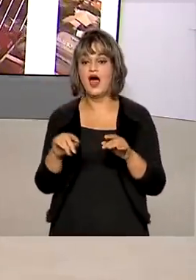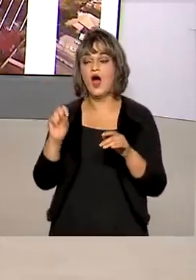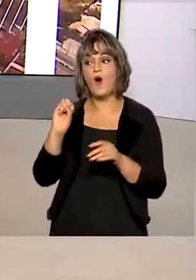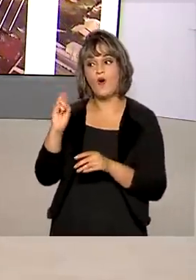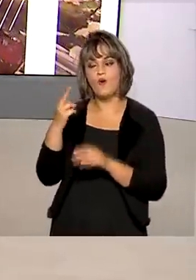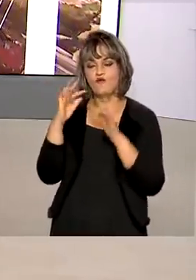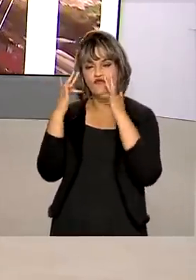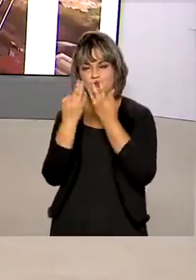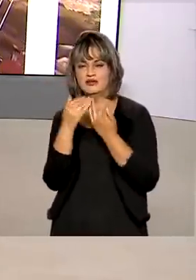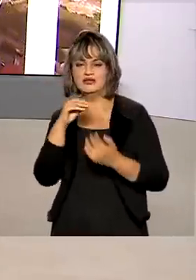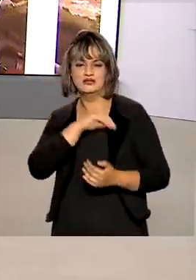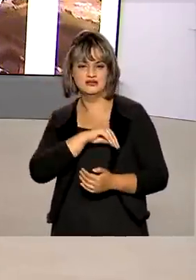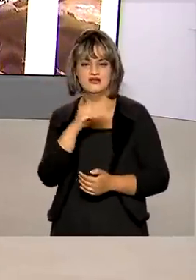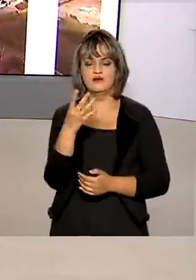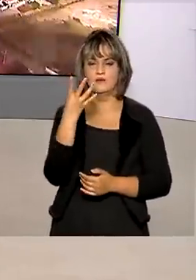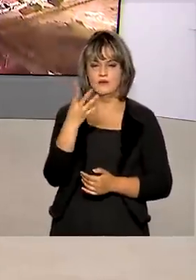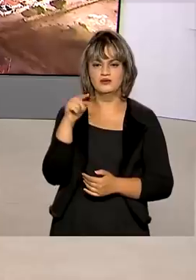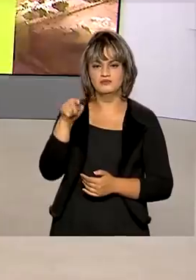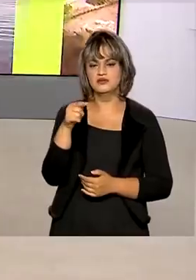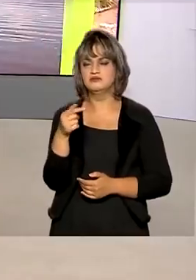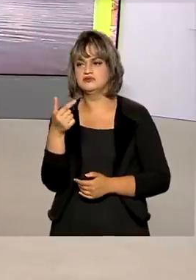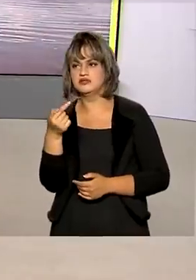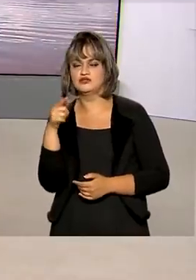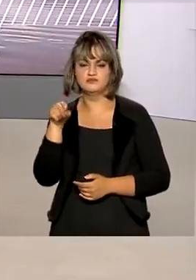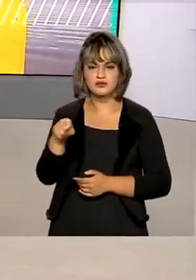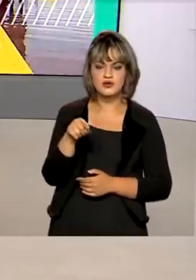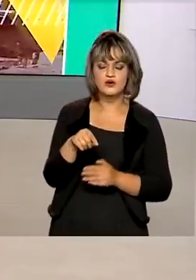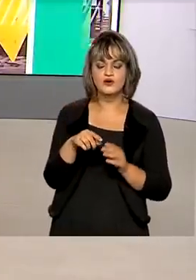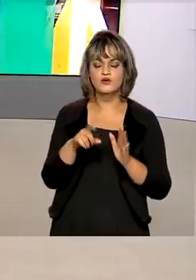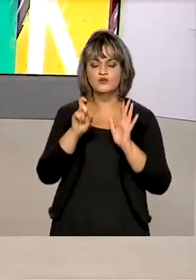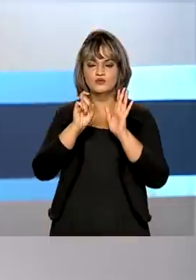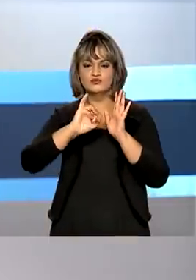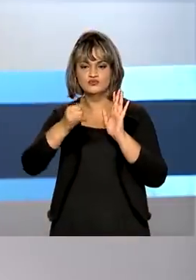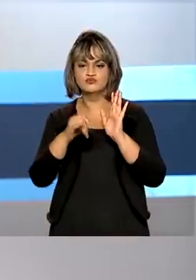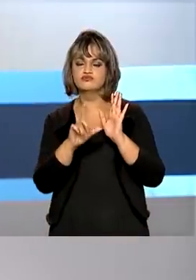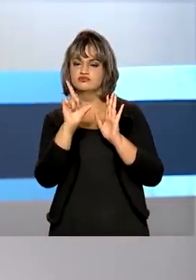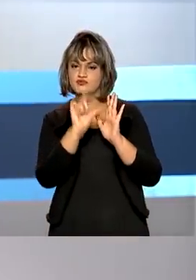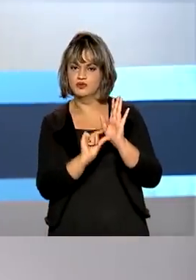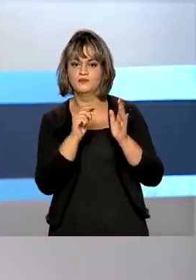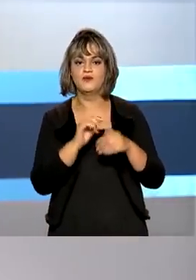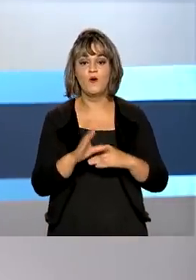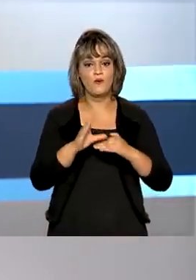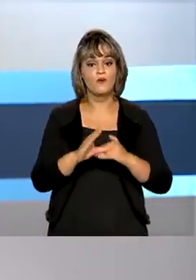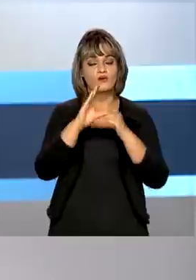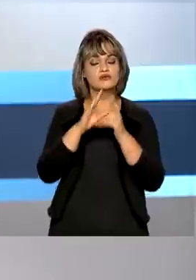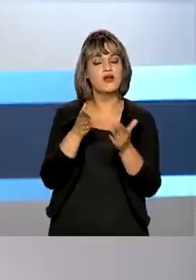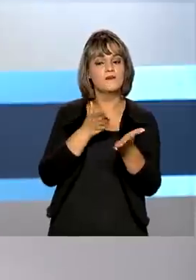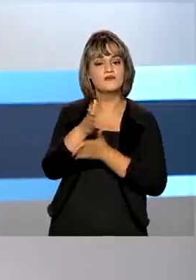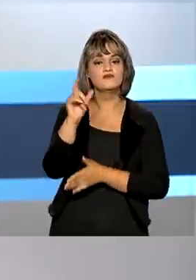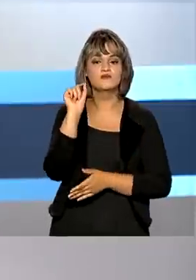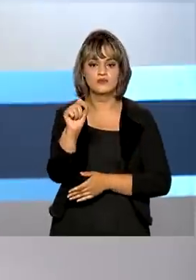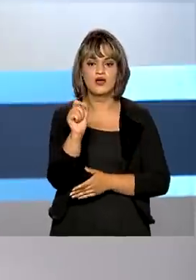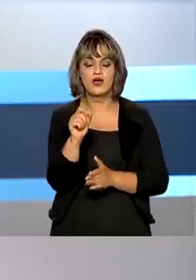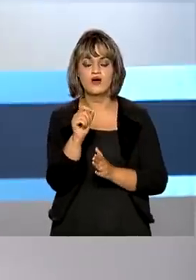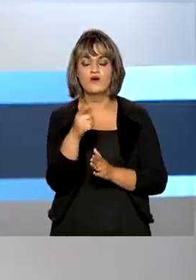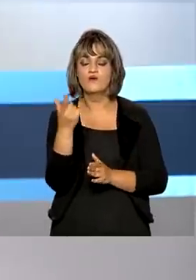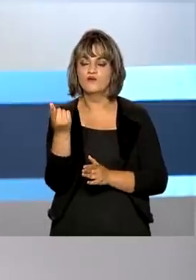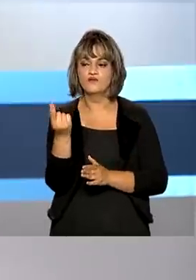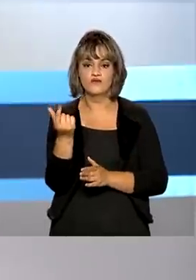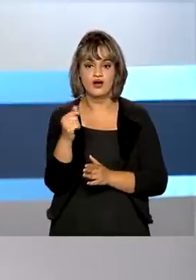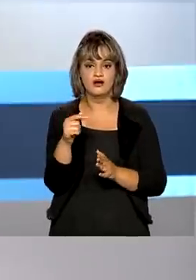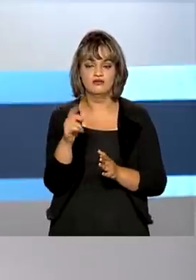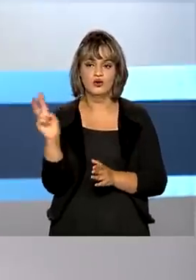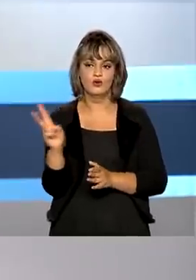com renda entre R$ 4 mil e R 7 mil terão redução nos juros. O Conselho também aprovou aumento do valor dos